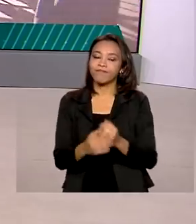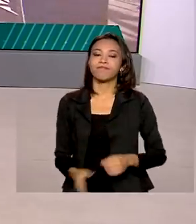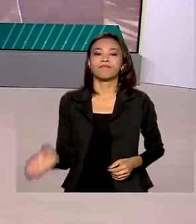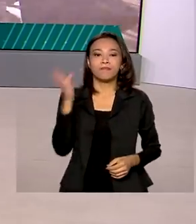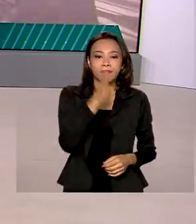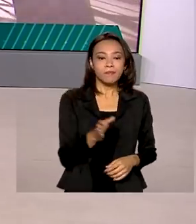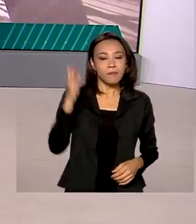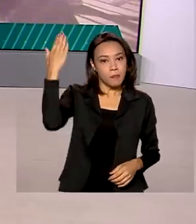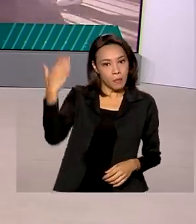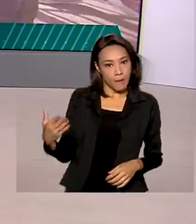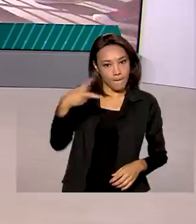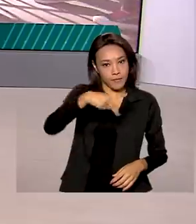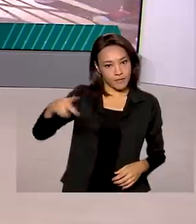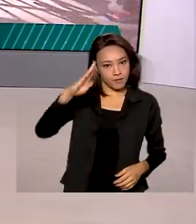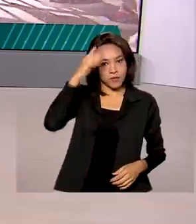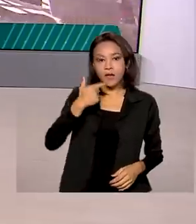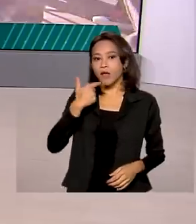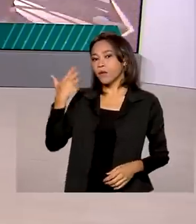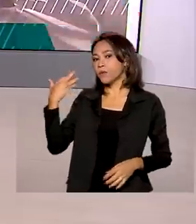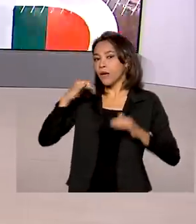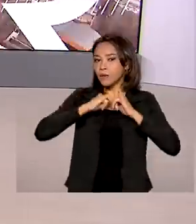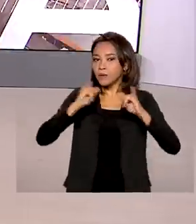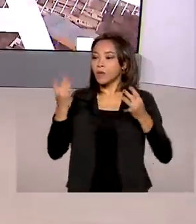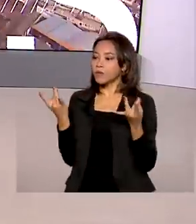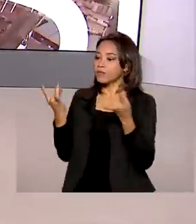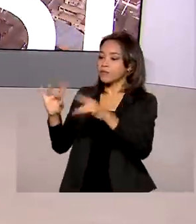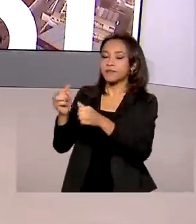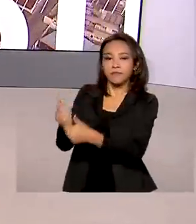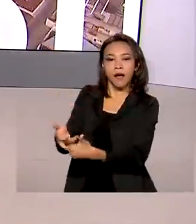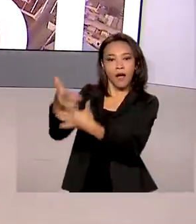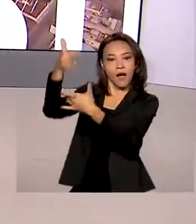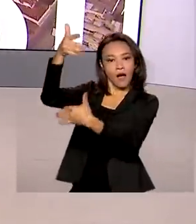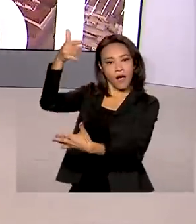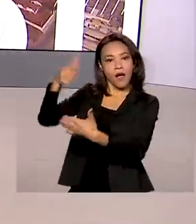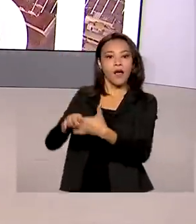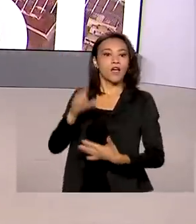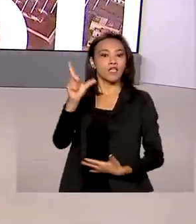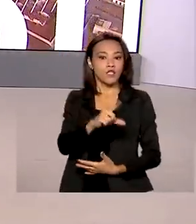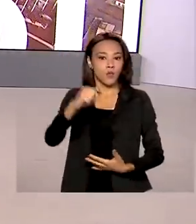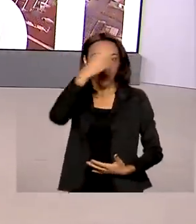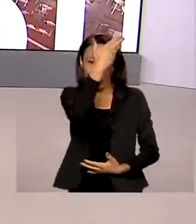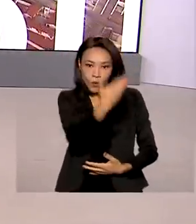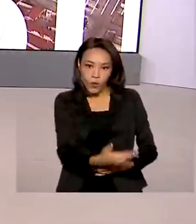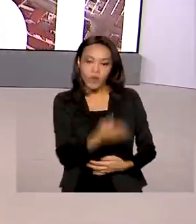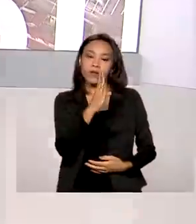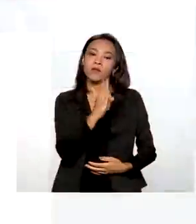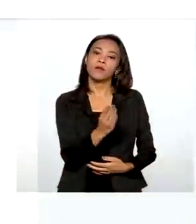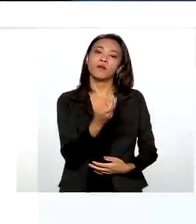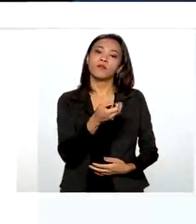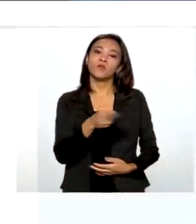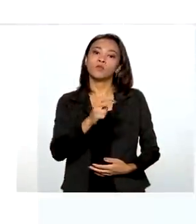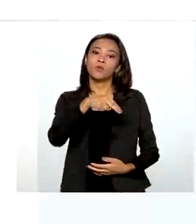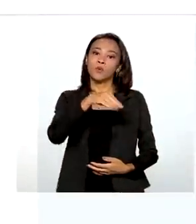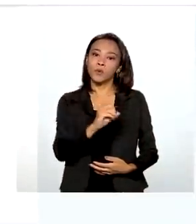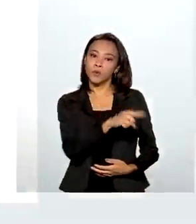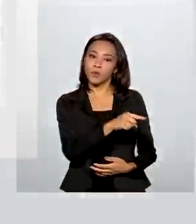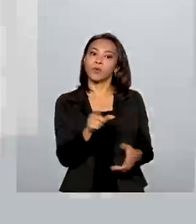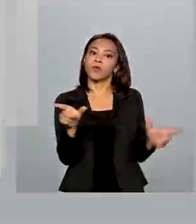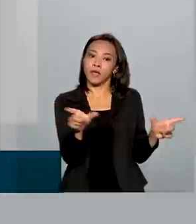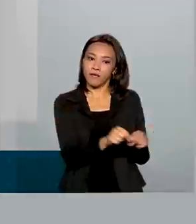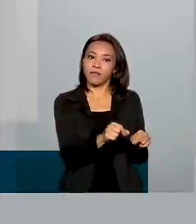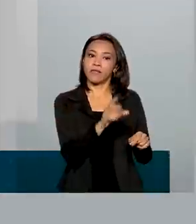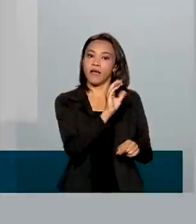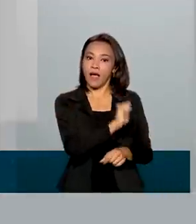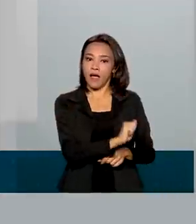Jair Bolsonaro anunciou em suas redes sociais a escolha de Bruno Bianco como novo ministro-chefe da Advocacia-Geral da União.